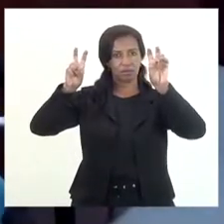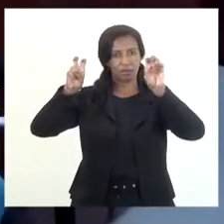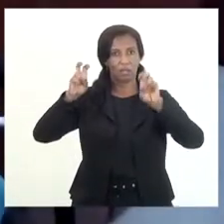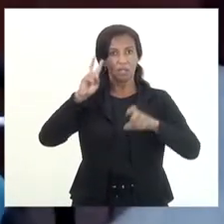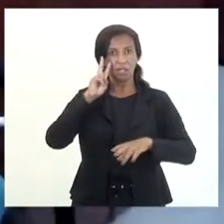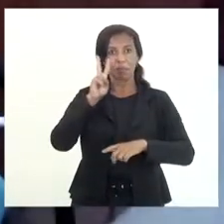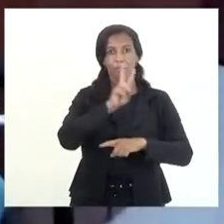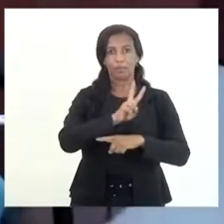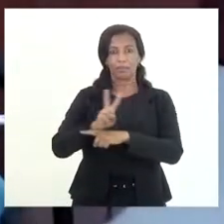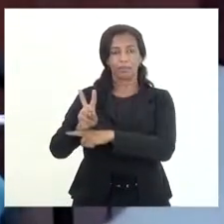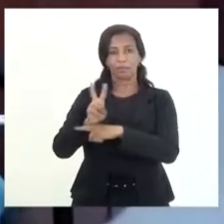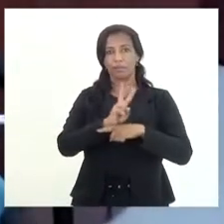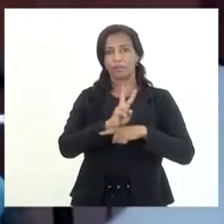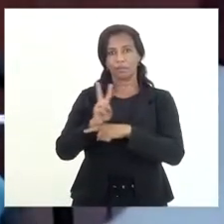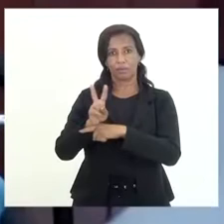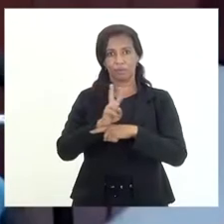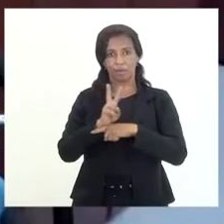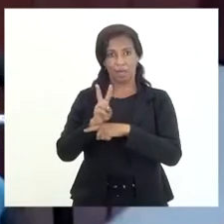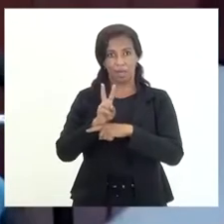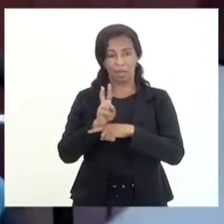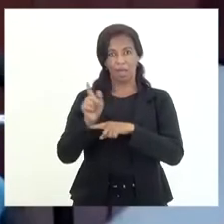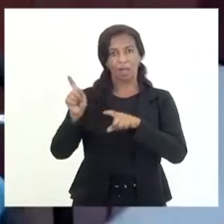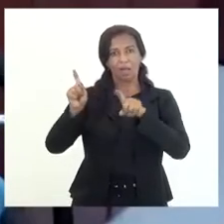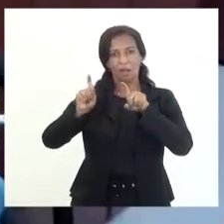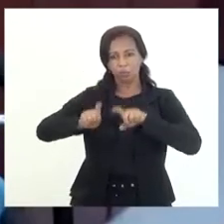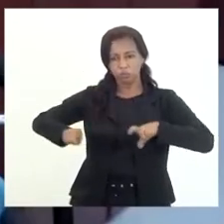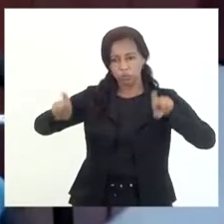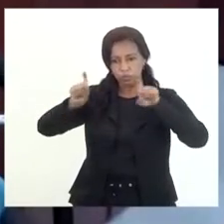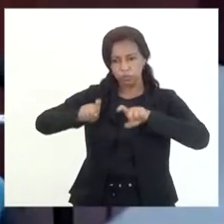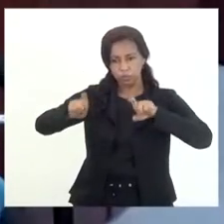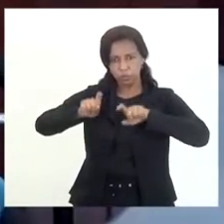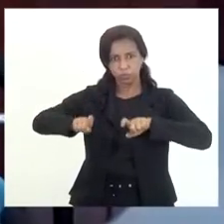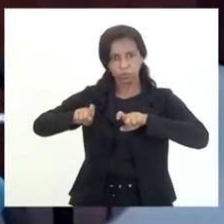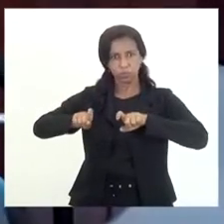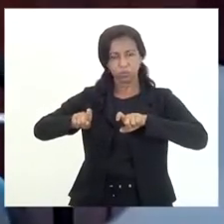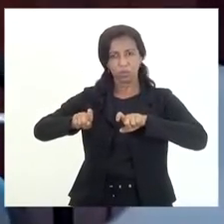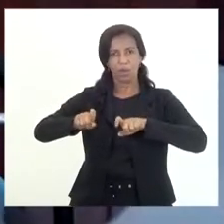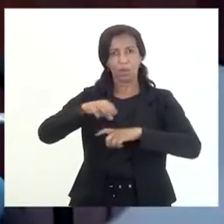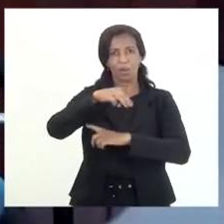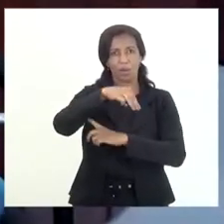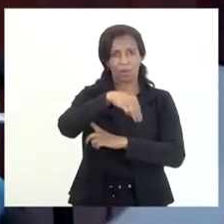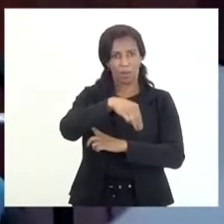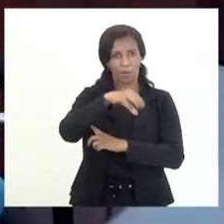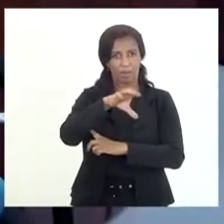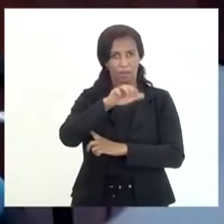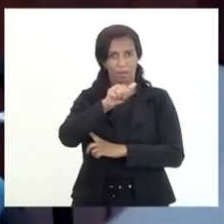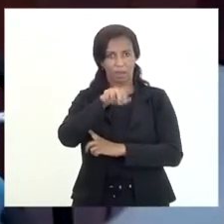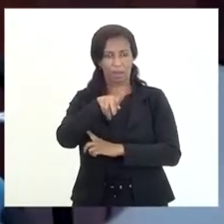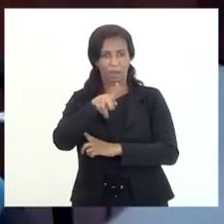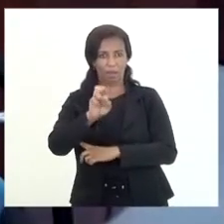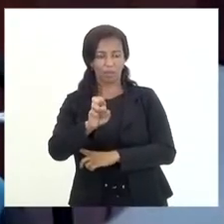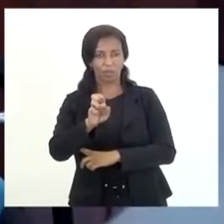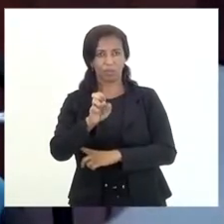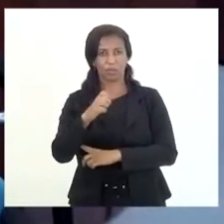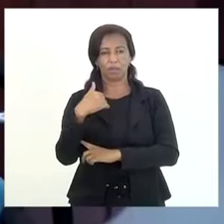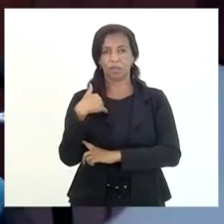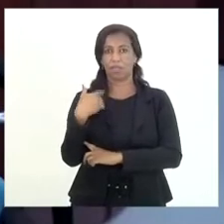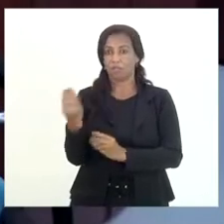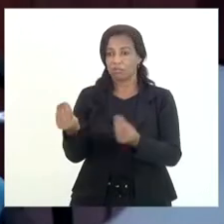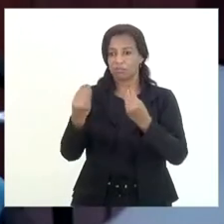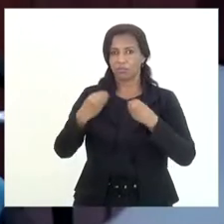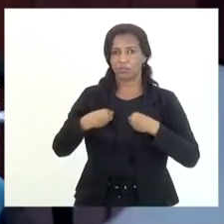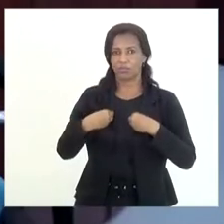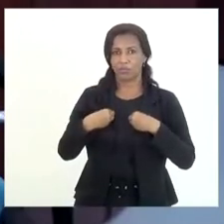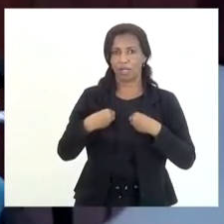observou que o manual de computabilidade aplicável ao setor público o MCASP ele não traz